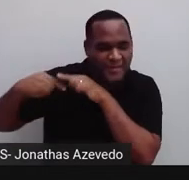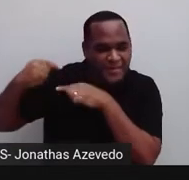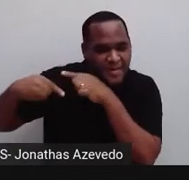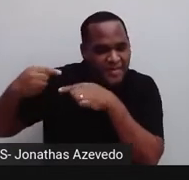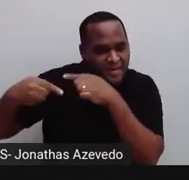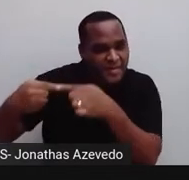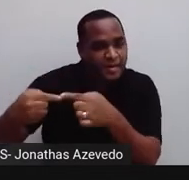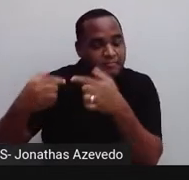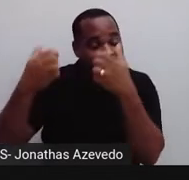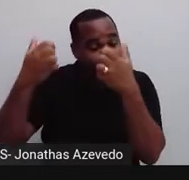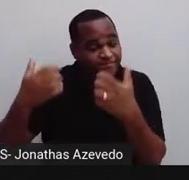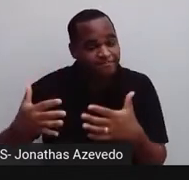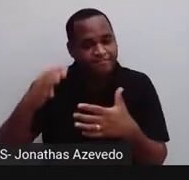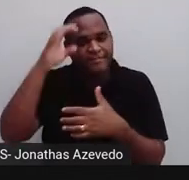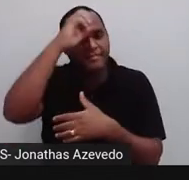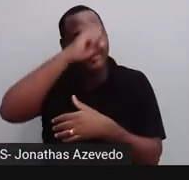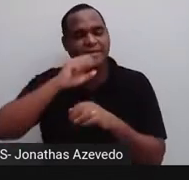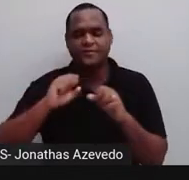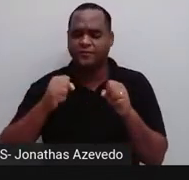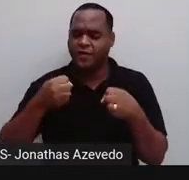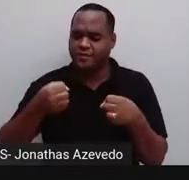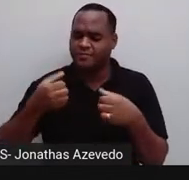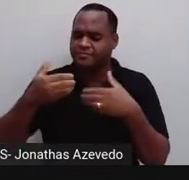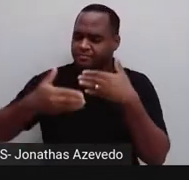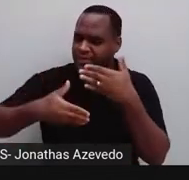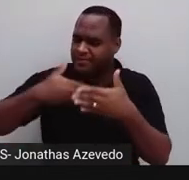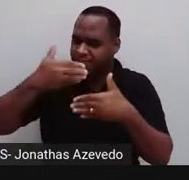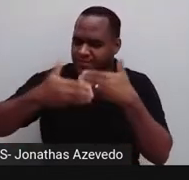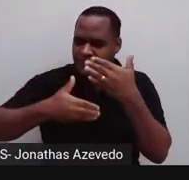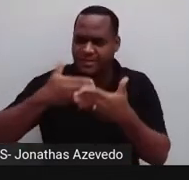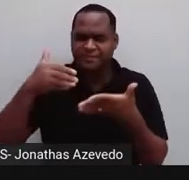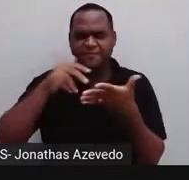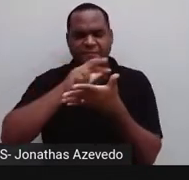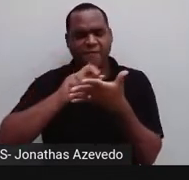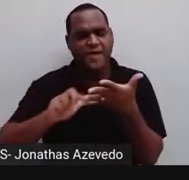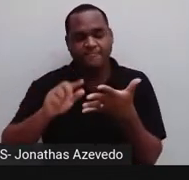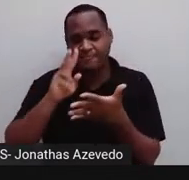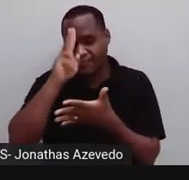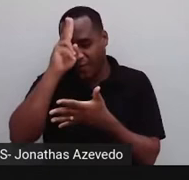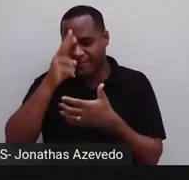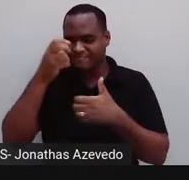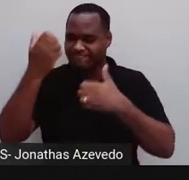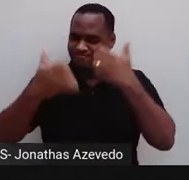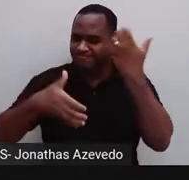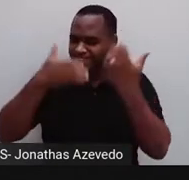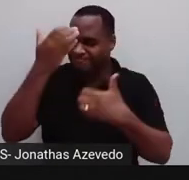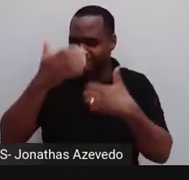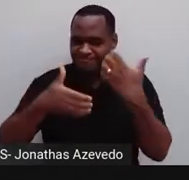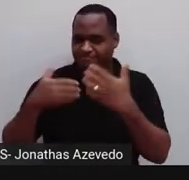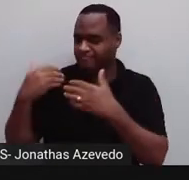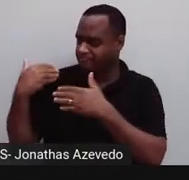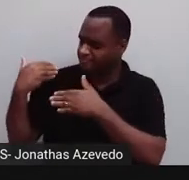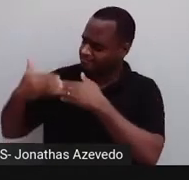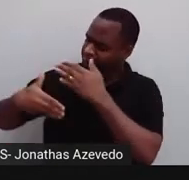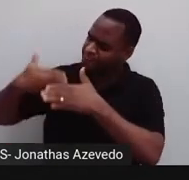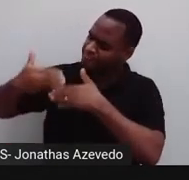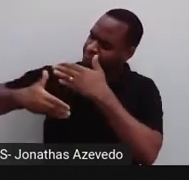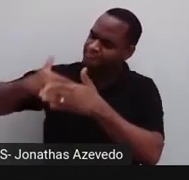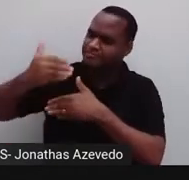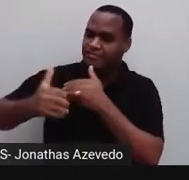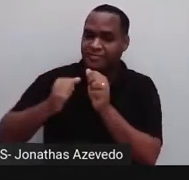essa caminhada, toda essa jornada, toda essa história que nós construímos juntos, tá?